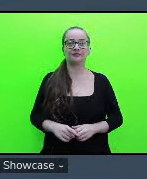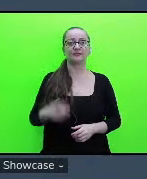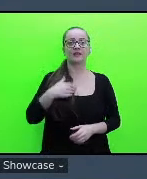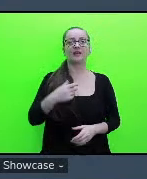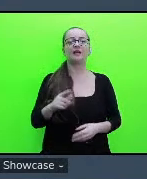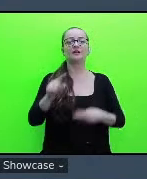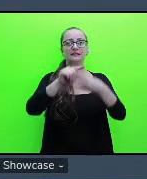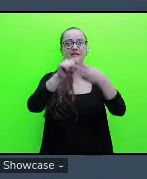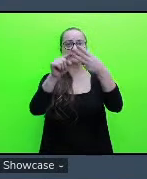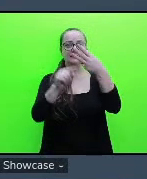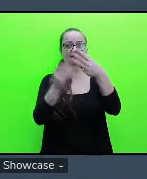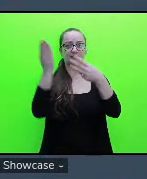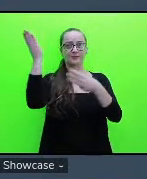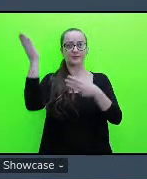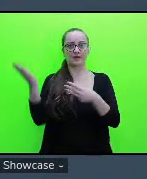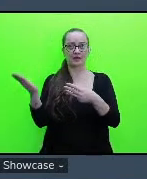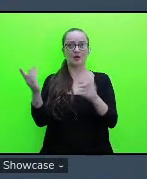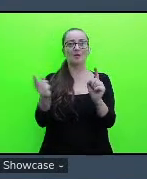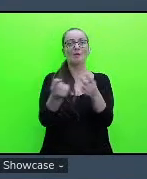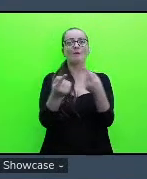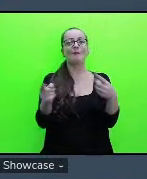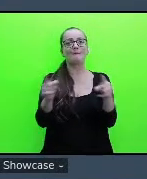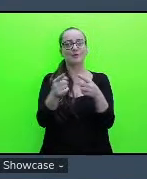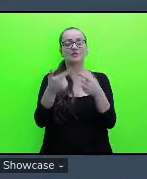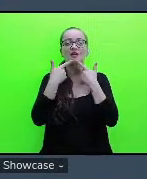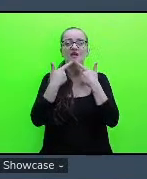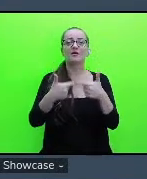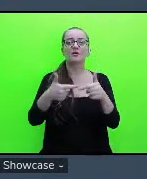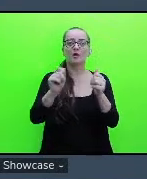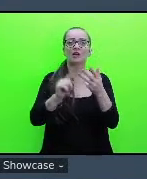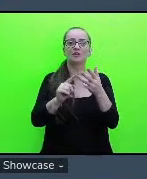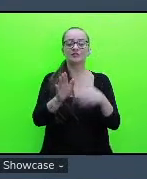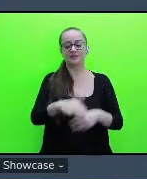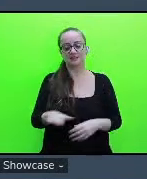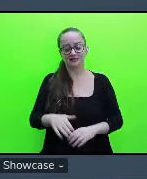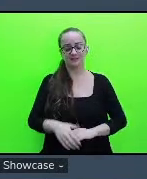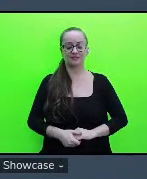aspectos a música a linguagem e as crianças